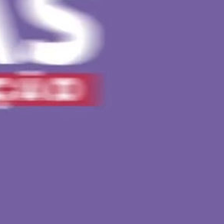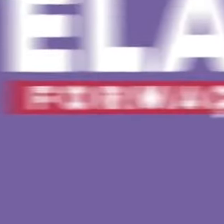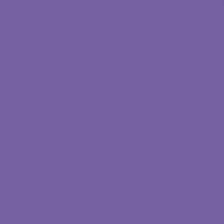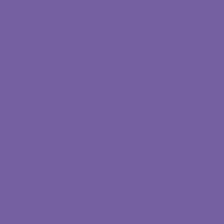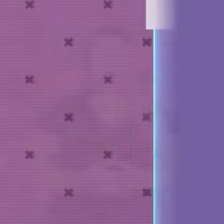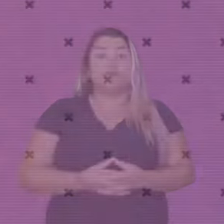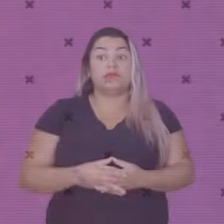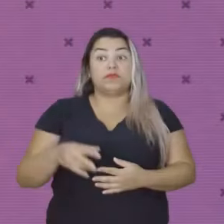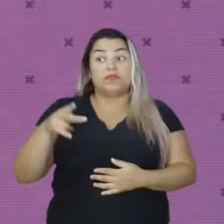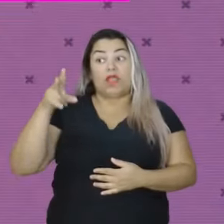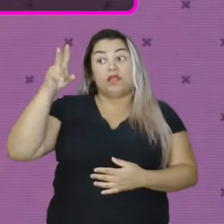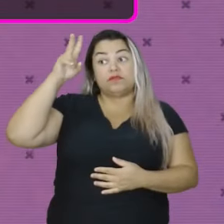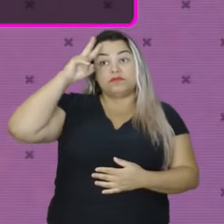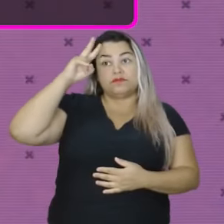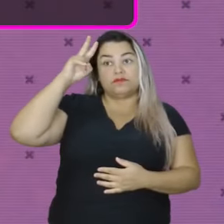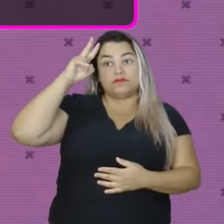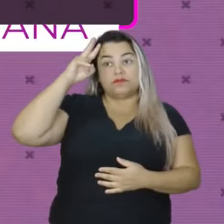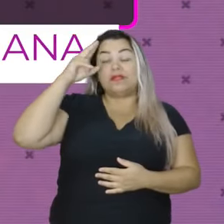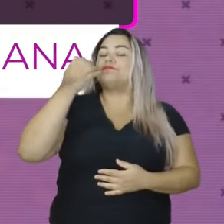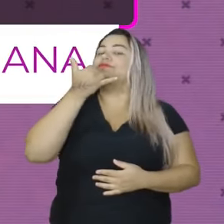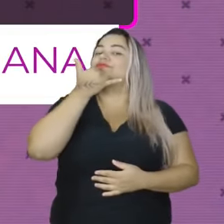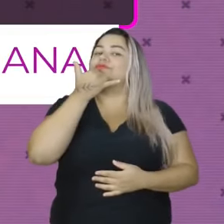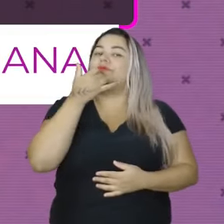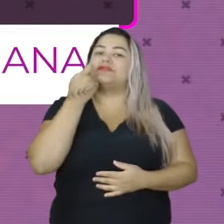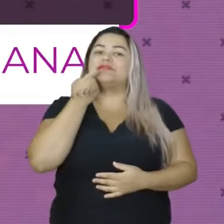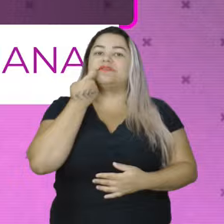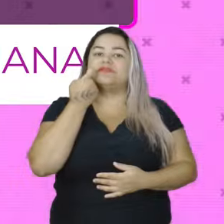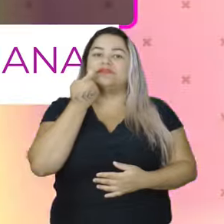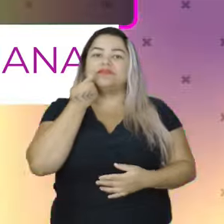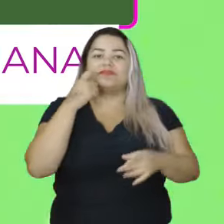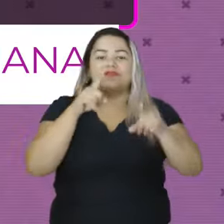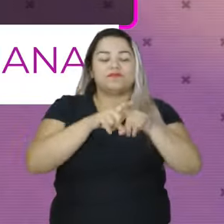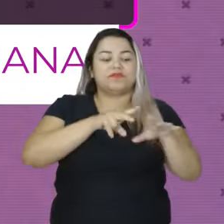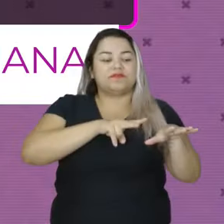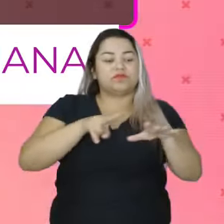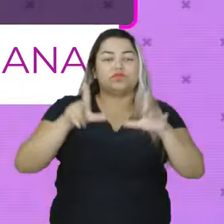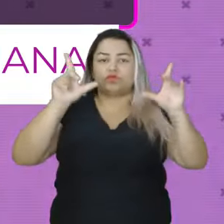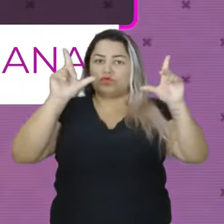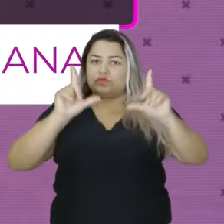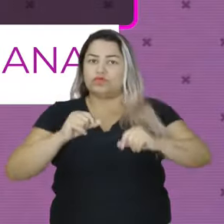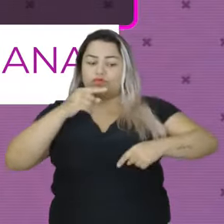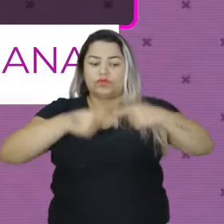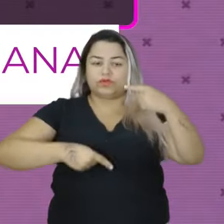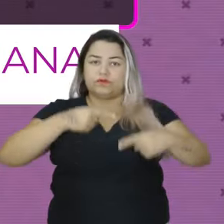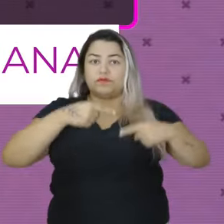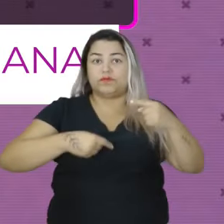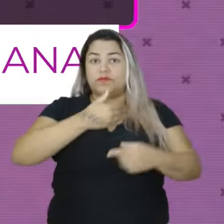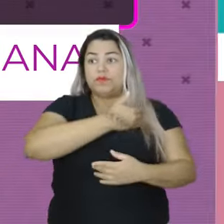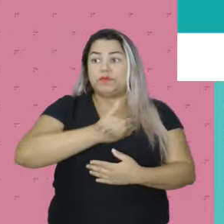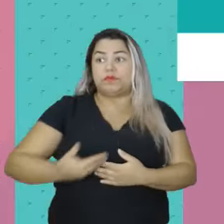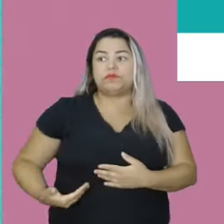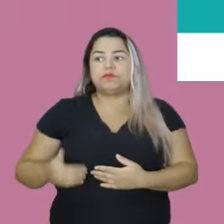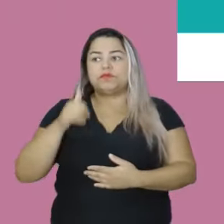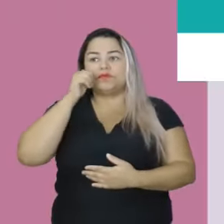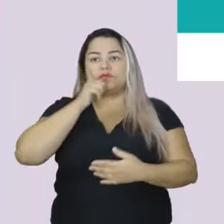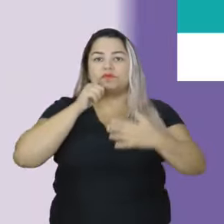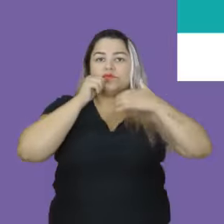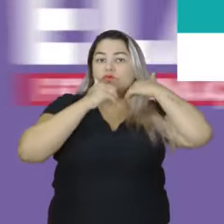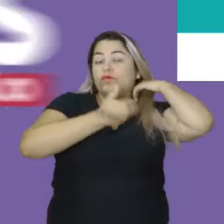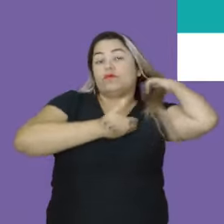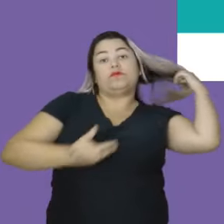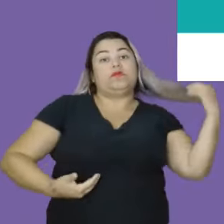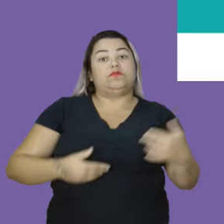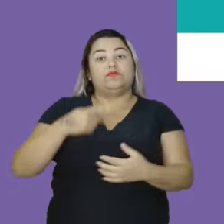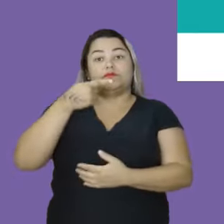Nesta sexta-feira você acompanha um resumo das aulas da semana sobre políticas públicas para as mulheres nos governos do